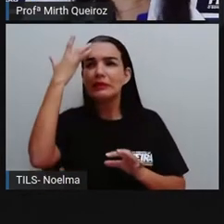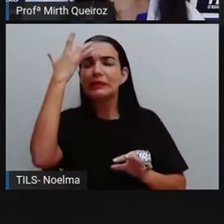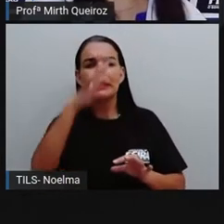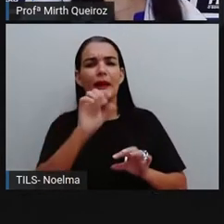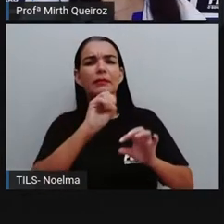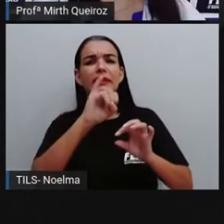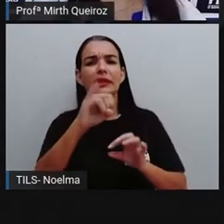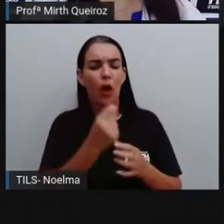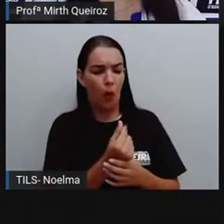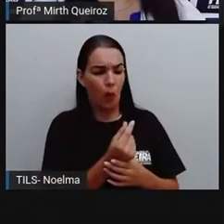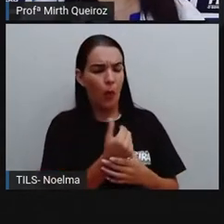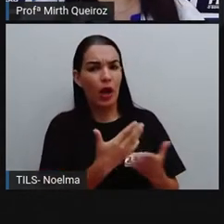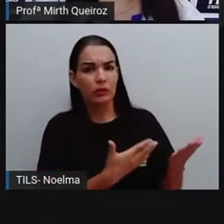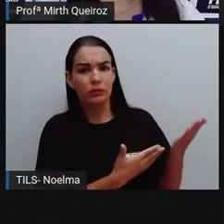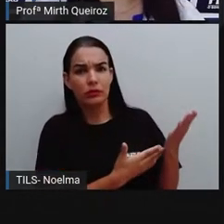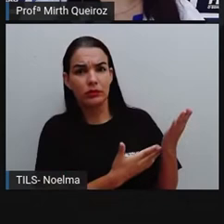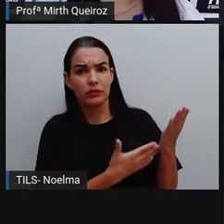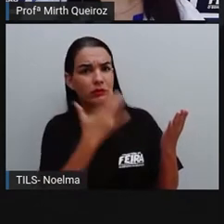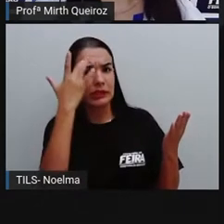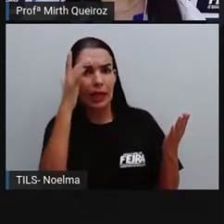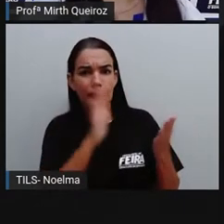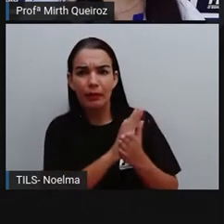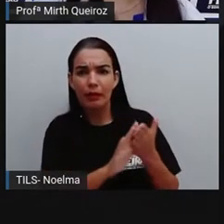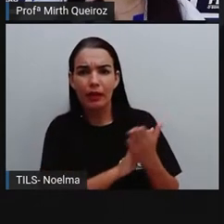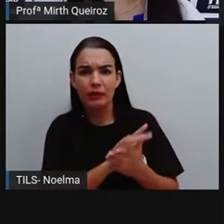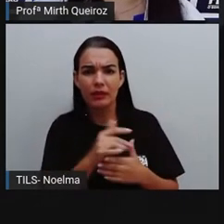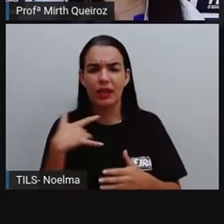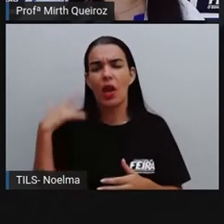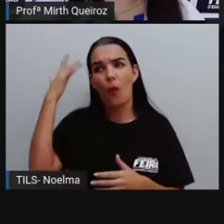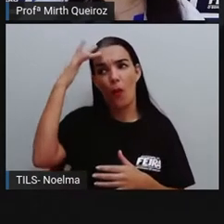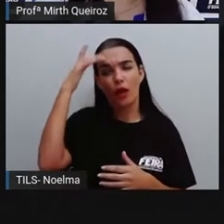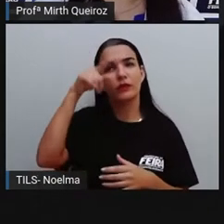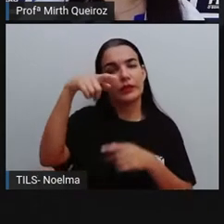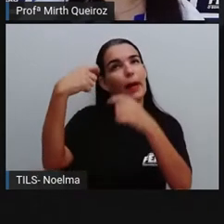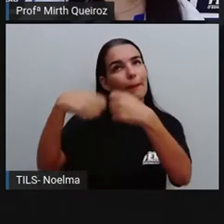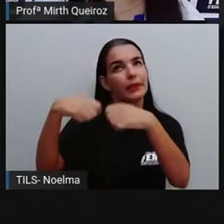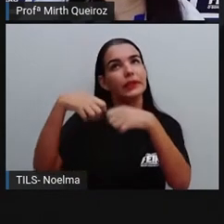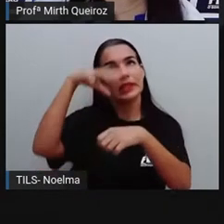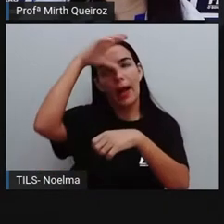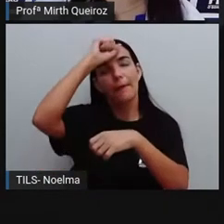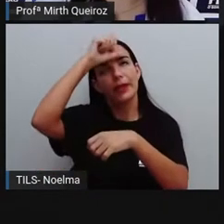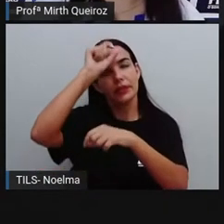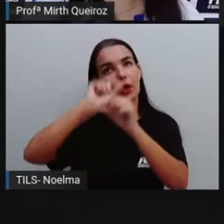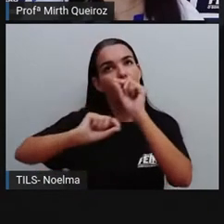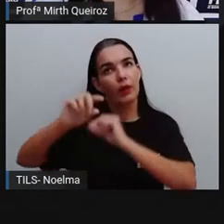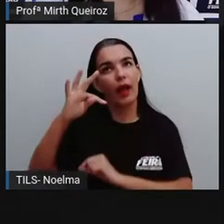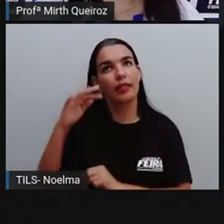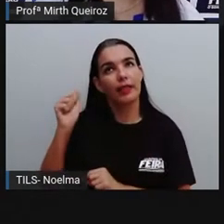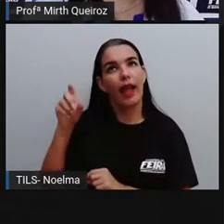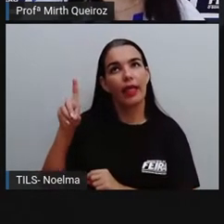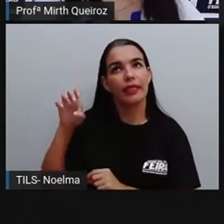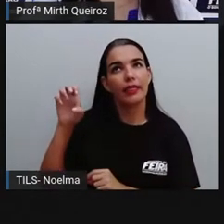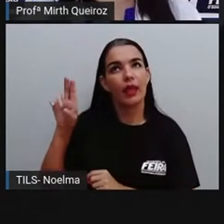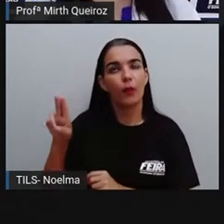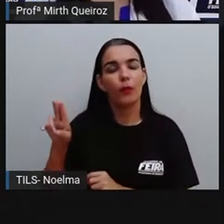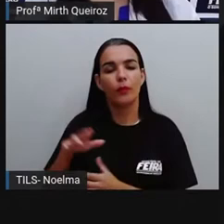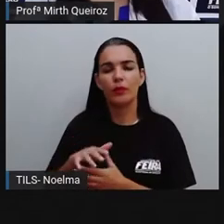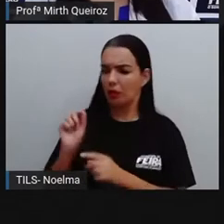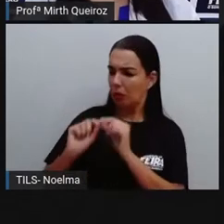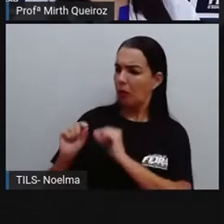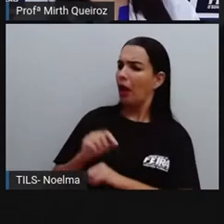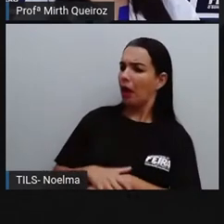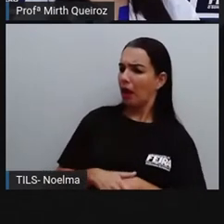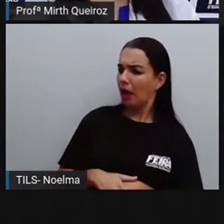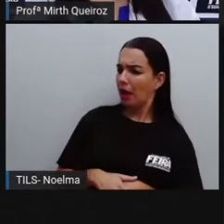de quanto é essa nota. Acho que você precisa aprender uma coisa, Tadeu. O quê?